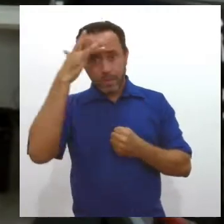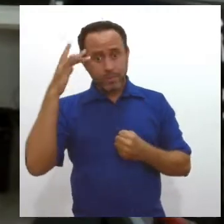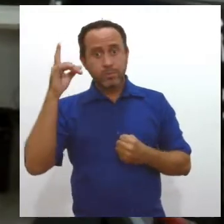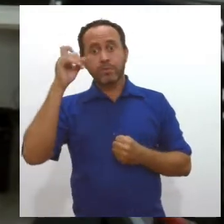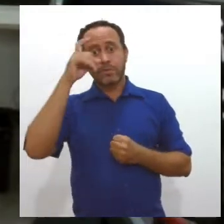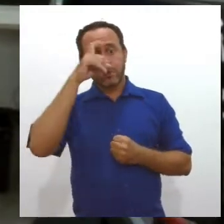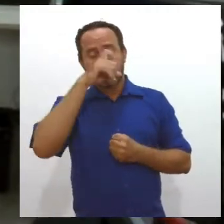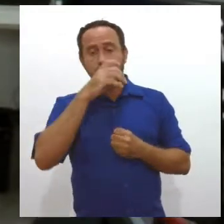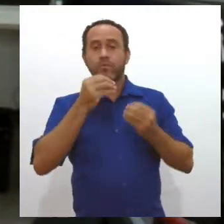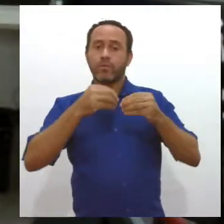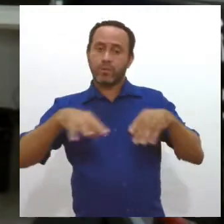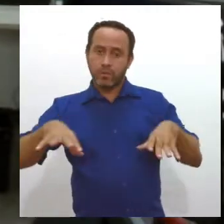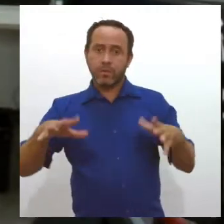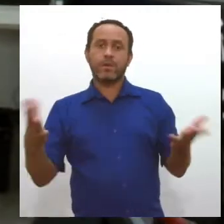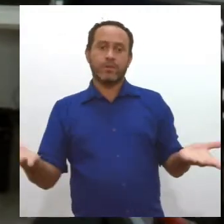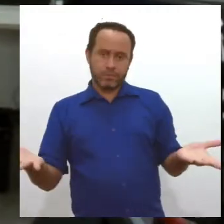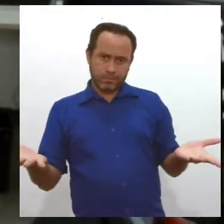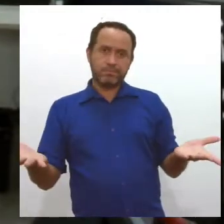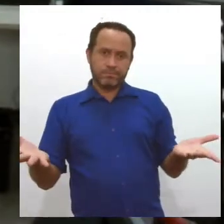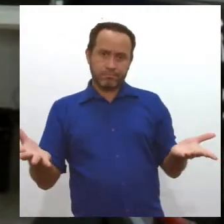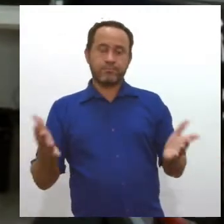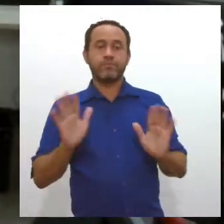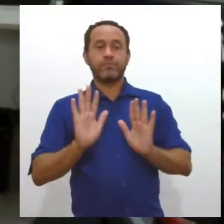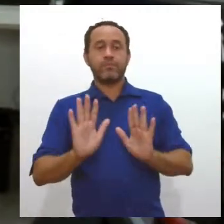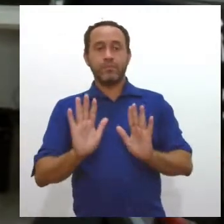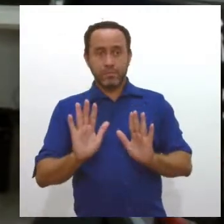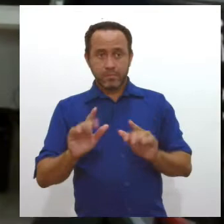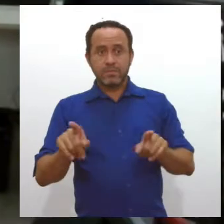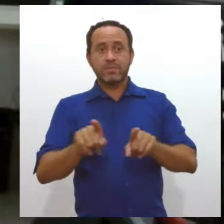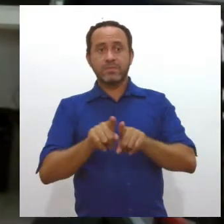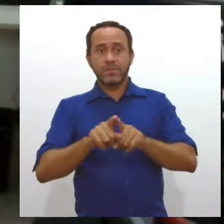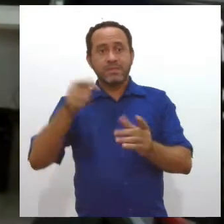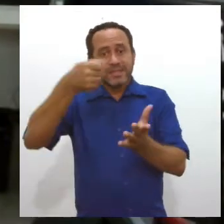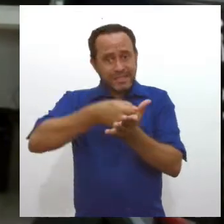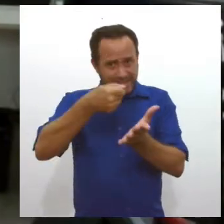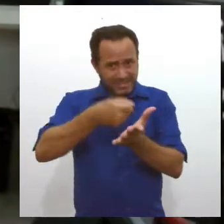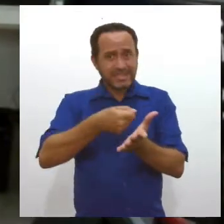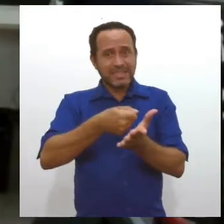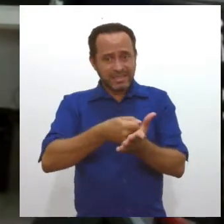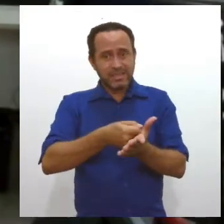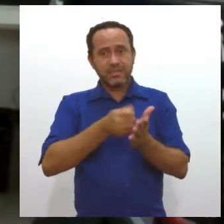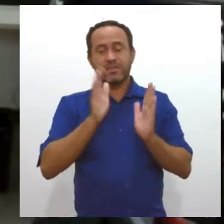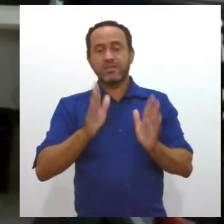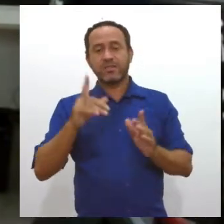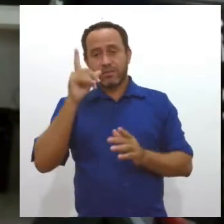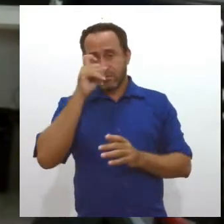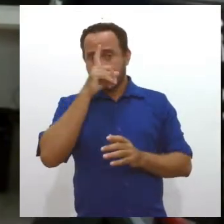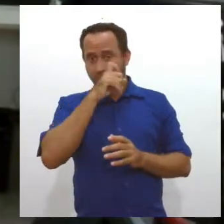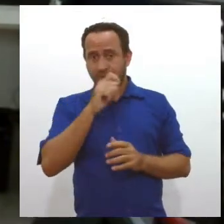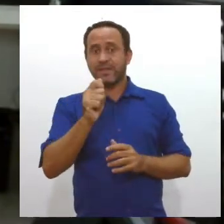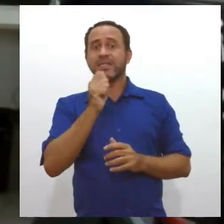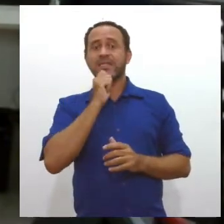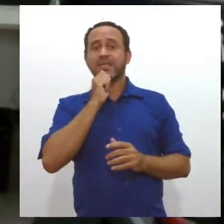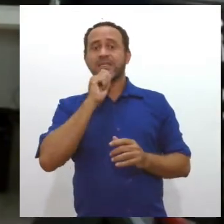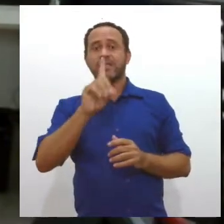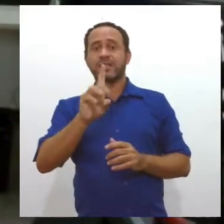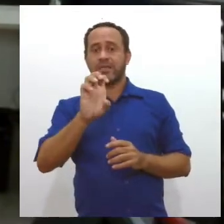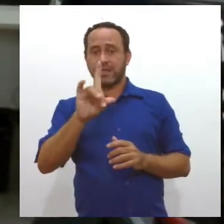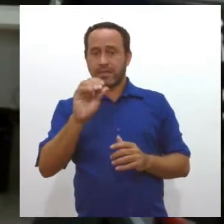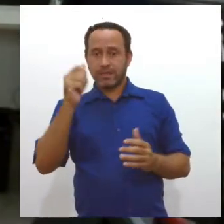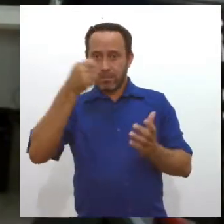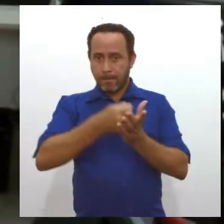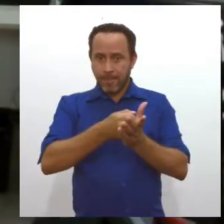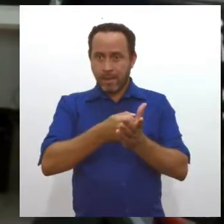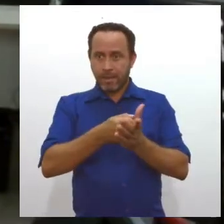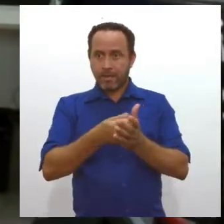pública, as pessoas estão com dificuldade. Já estão pagando essas contas aí com muita dificuldade e a ADESO cobra uma taxa de